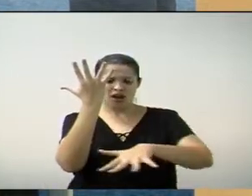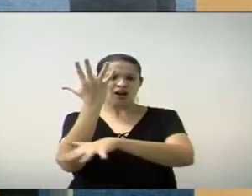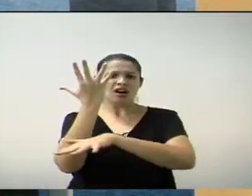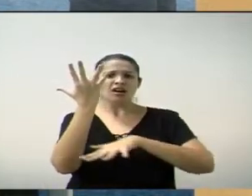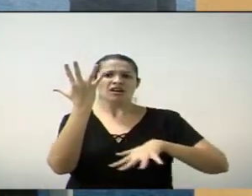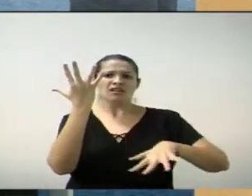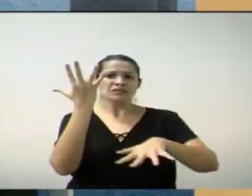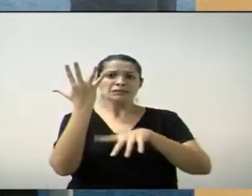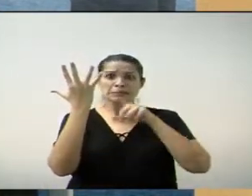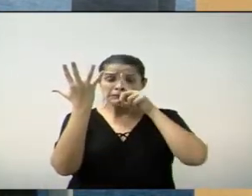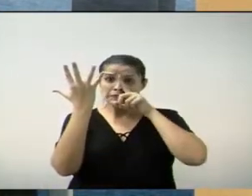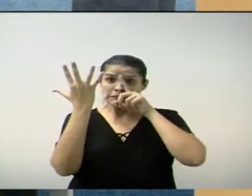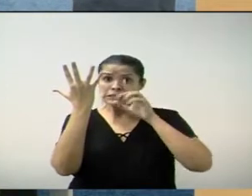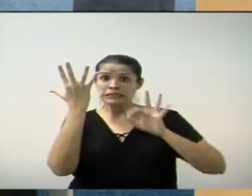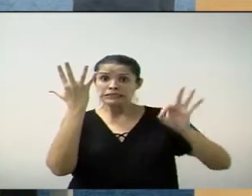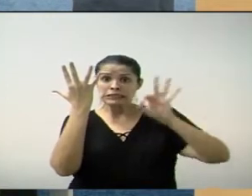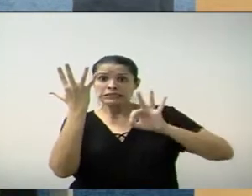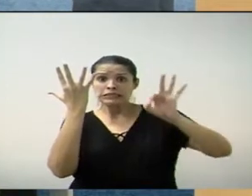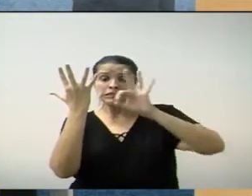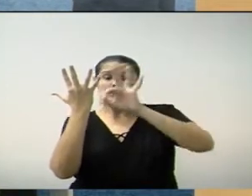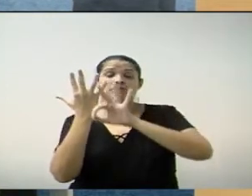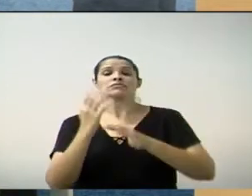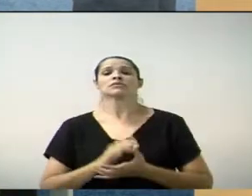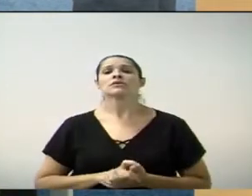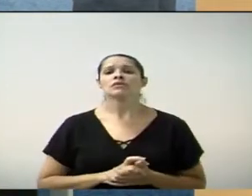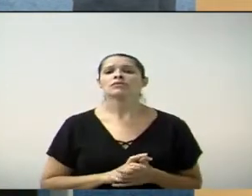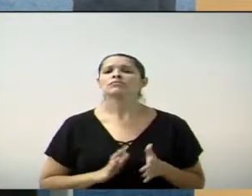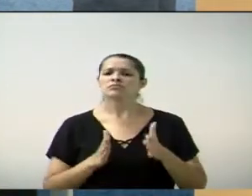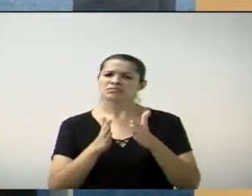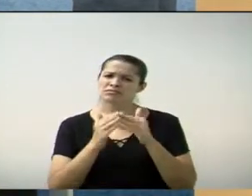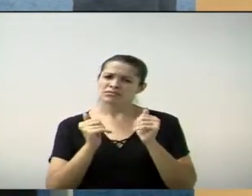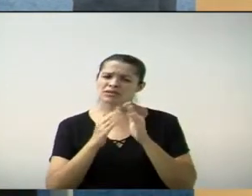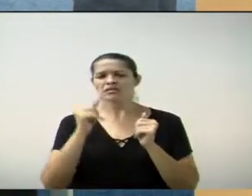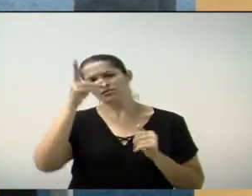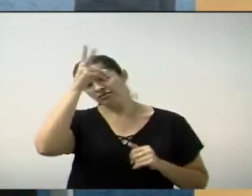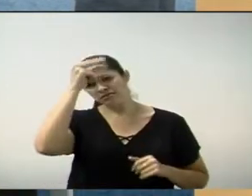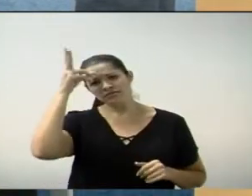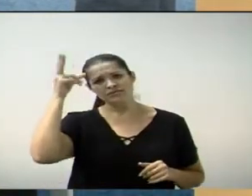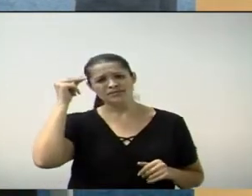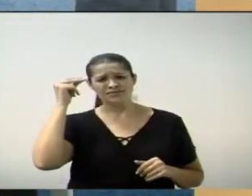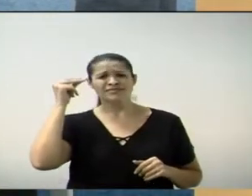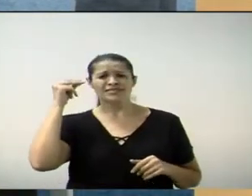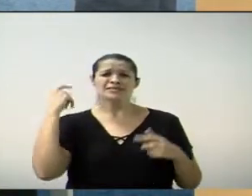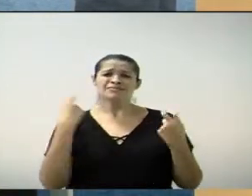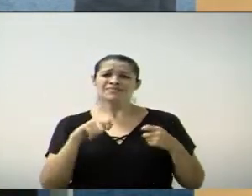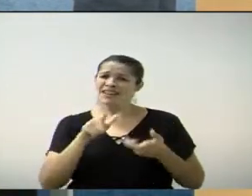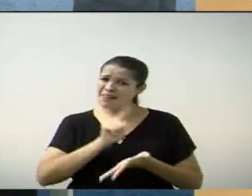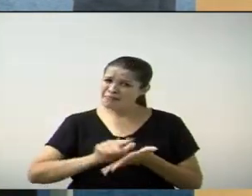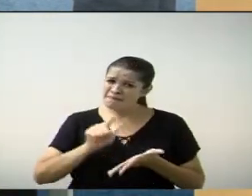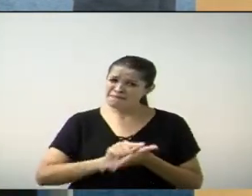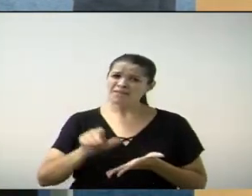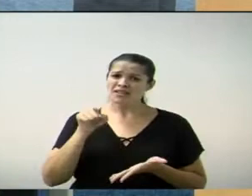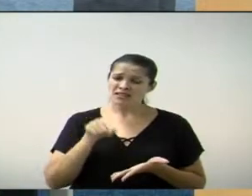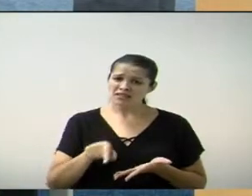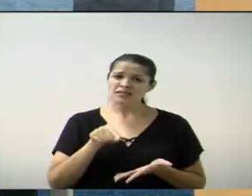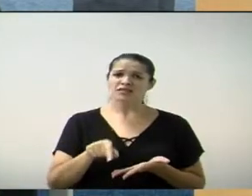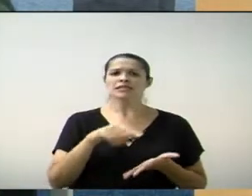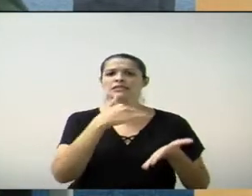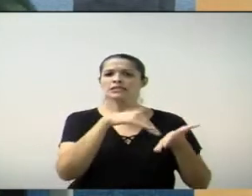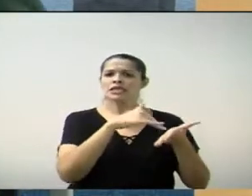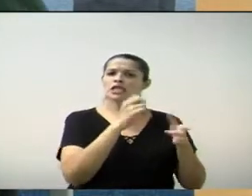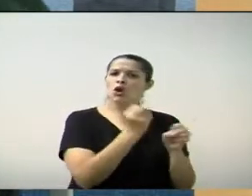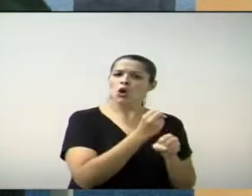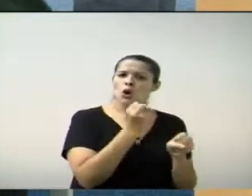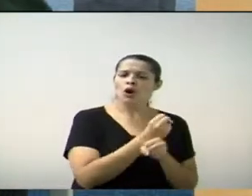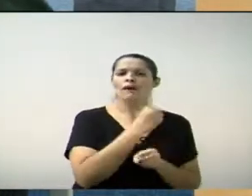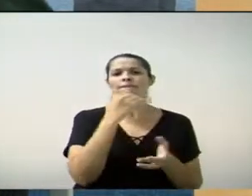Então, peço que o Executivo também dê uma atenção especial e que as secretarias de obra,